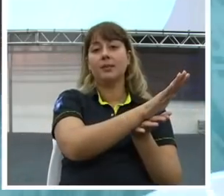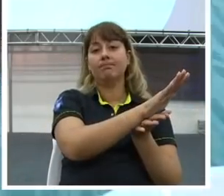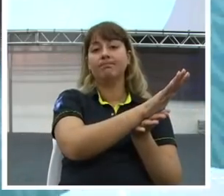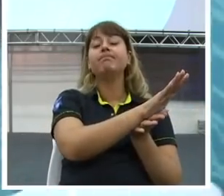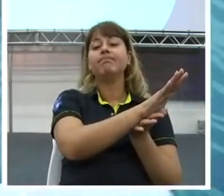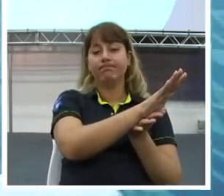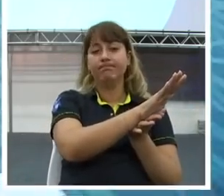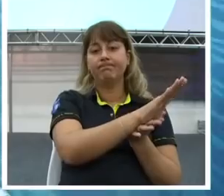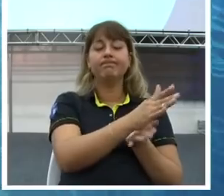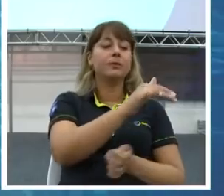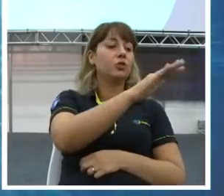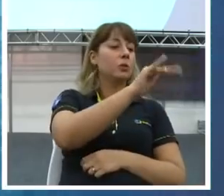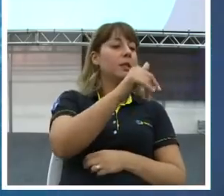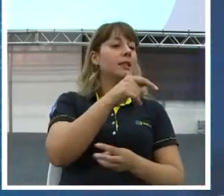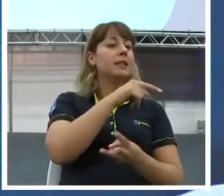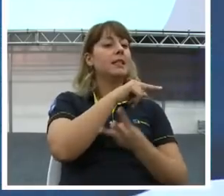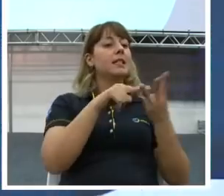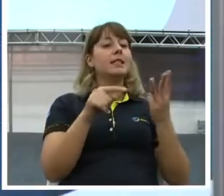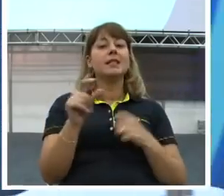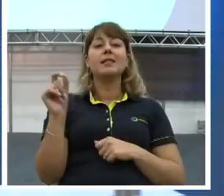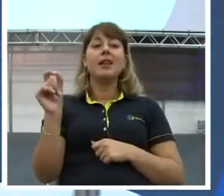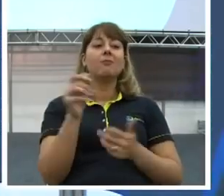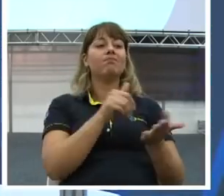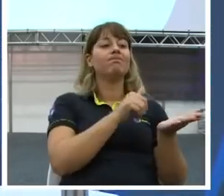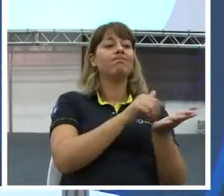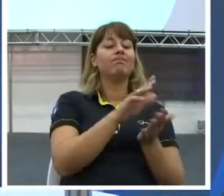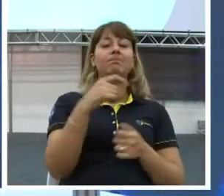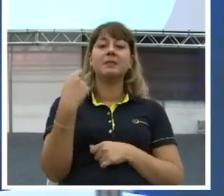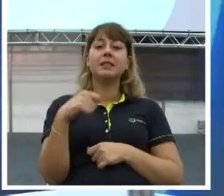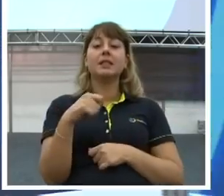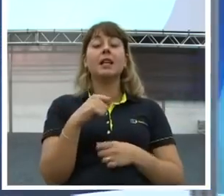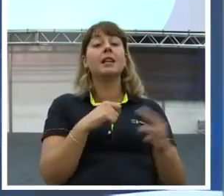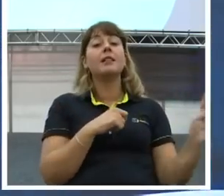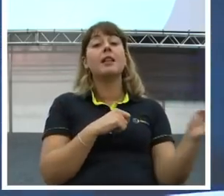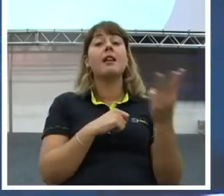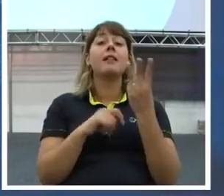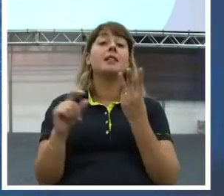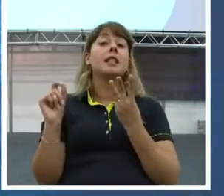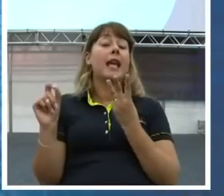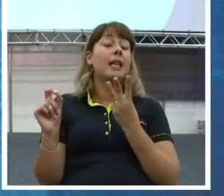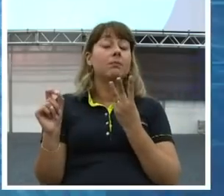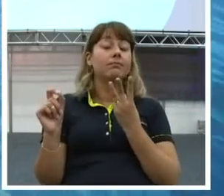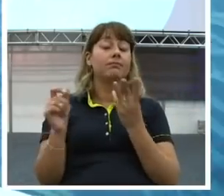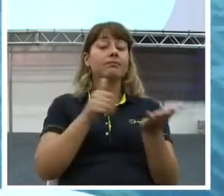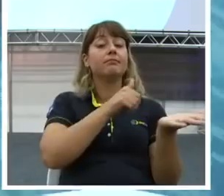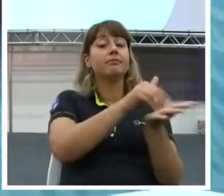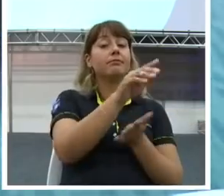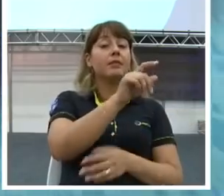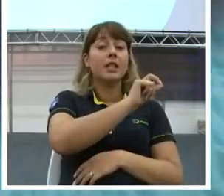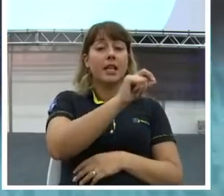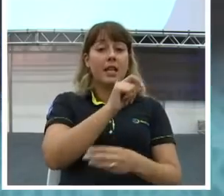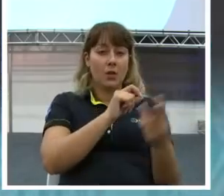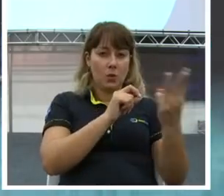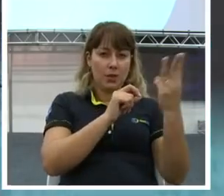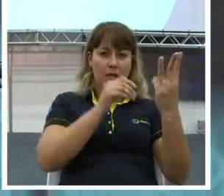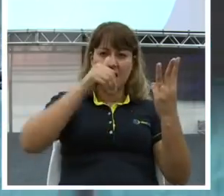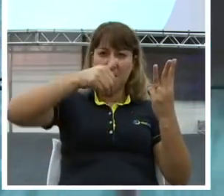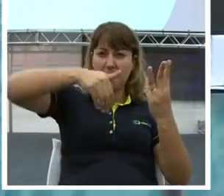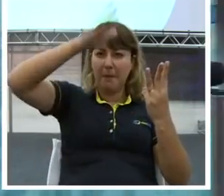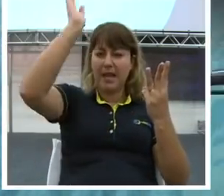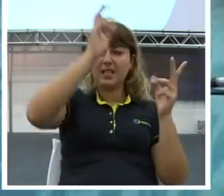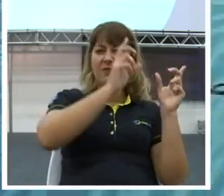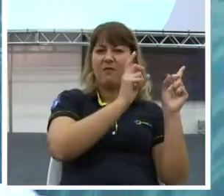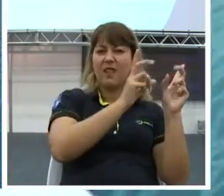movimento. Você vai ter que tirar três vendedores dos dez. Quem você demite? Os três melhores ou os três